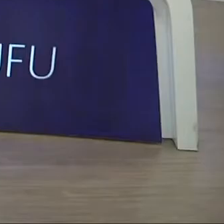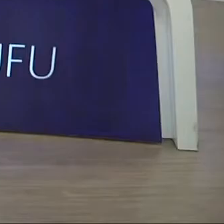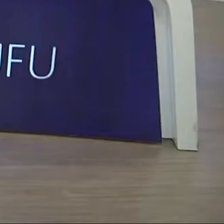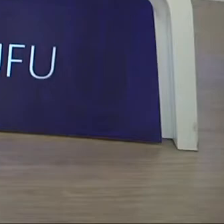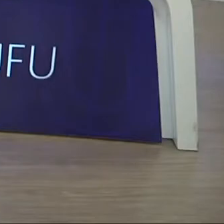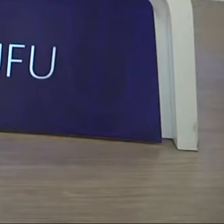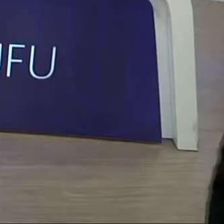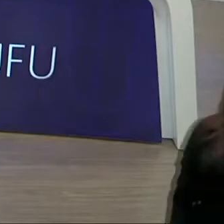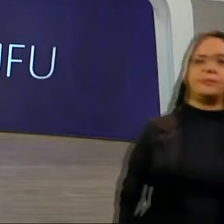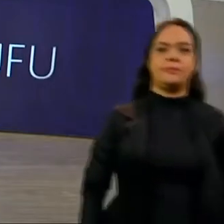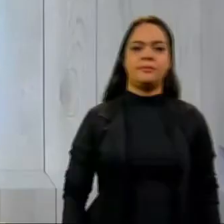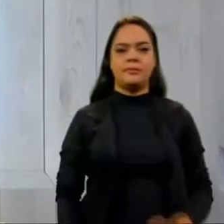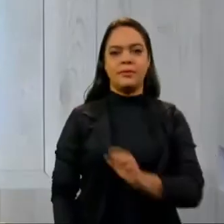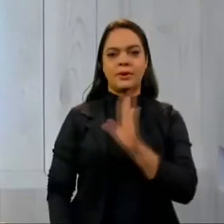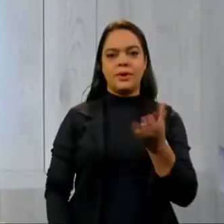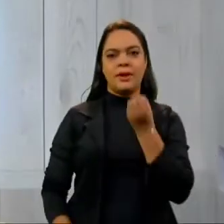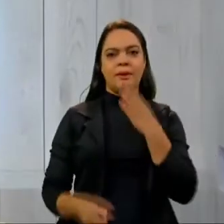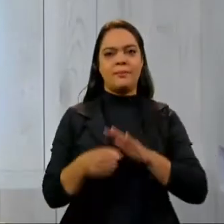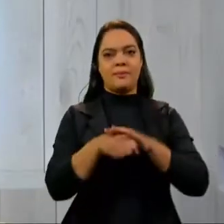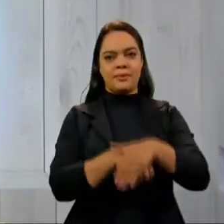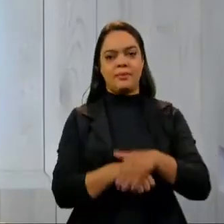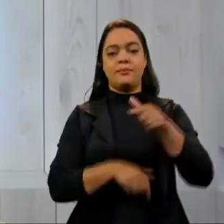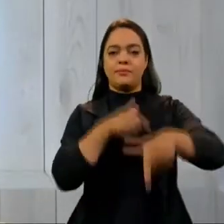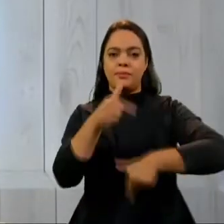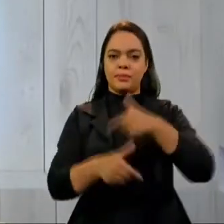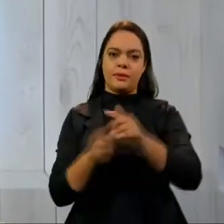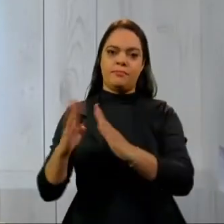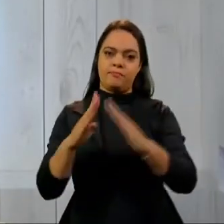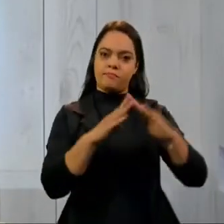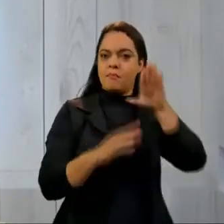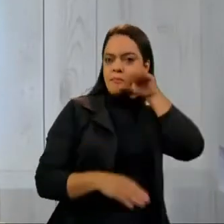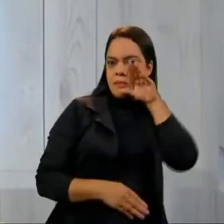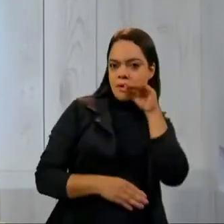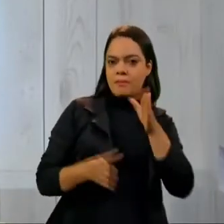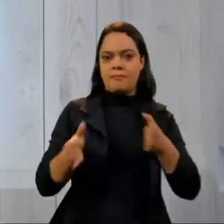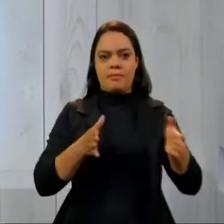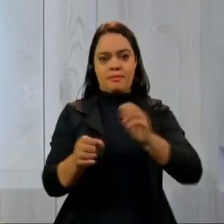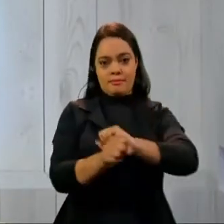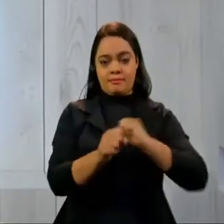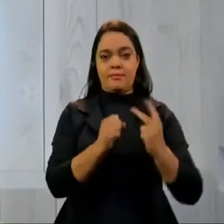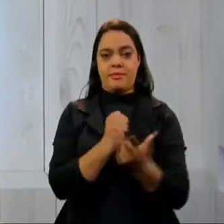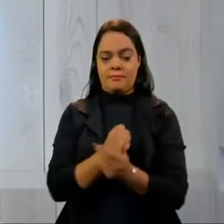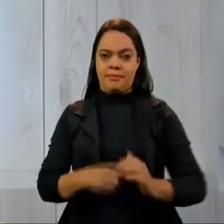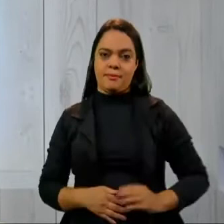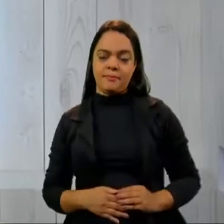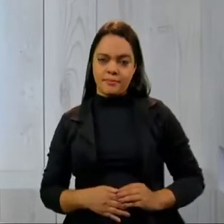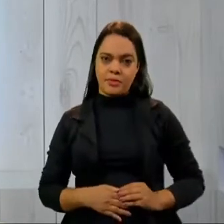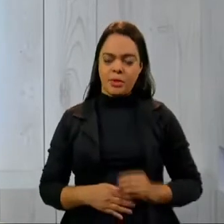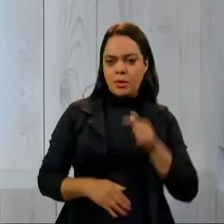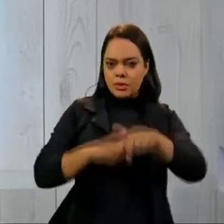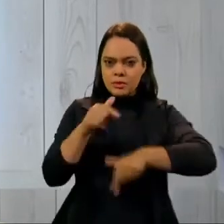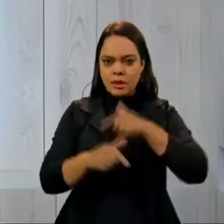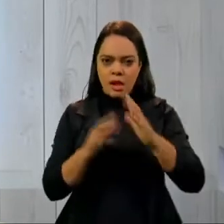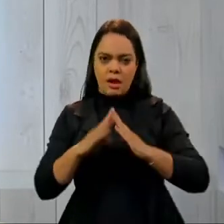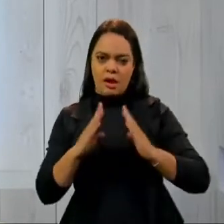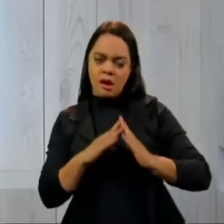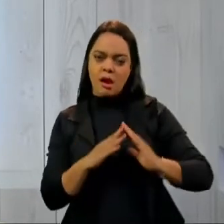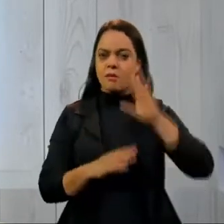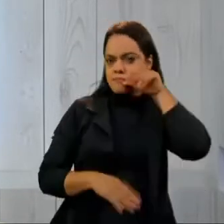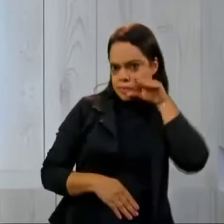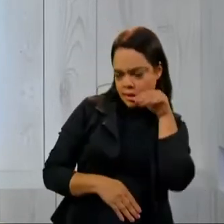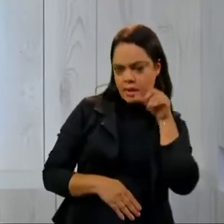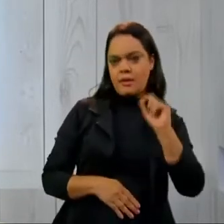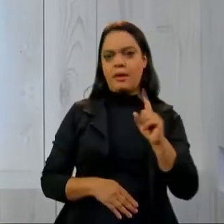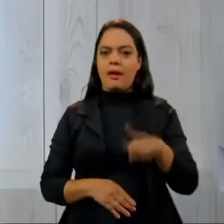Olá, boa noite. O trabalho doméstico durante a pandemia. A categoria dos trabalhadores domésticos é uma das